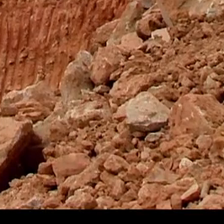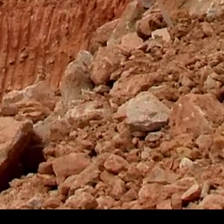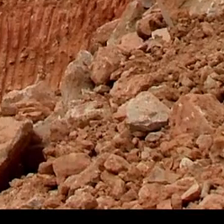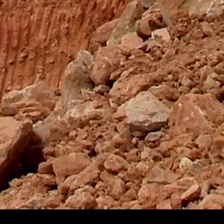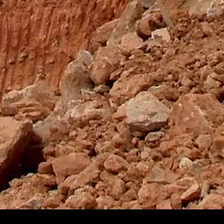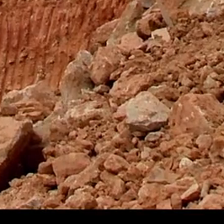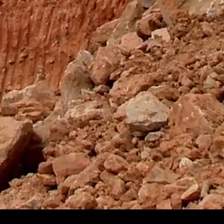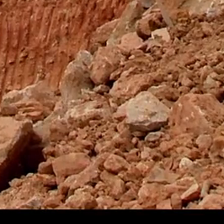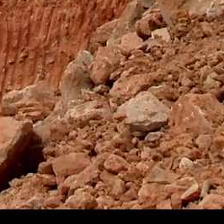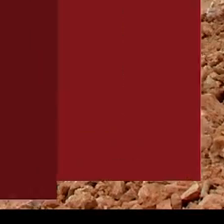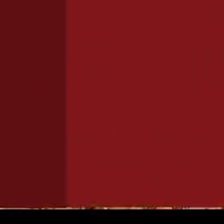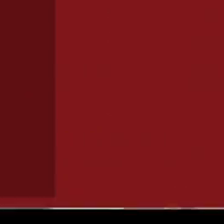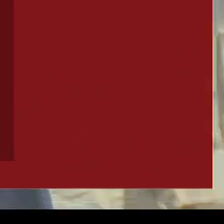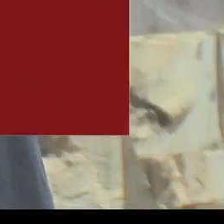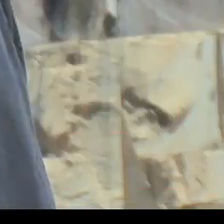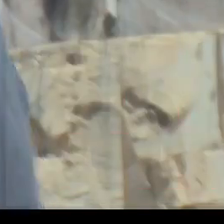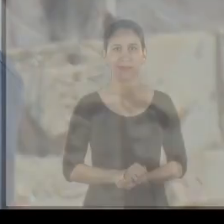EPI.